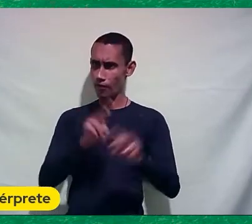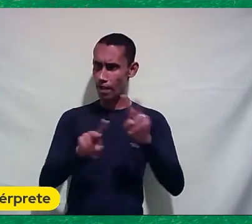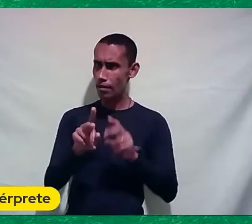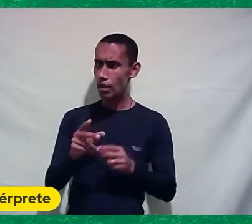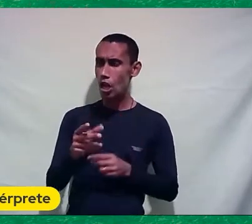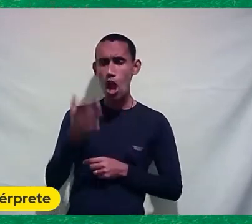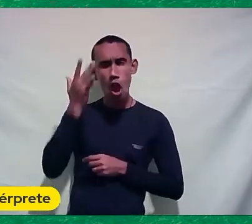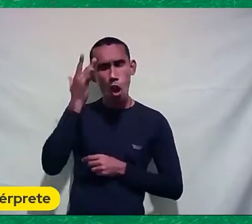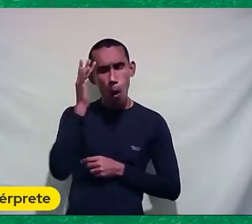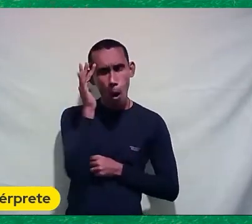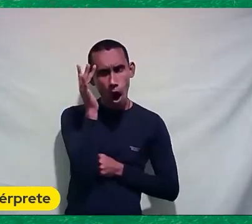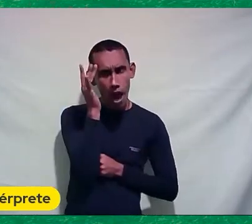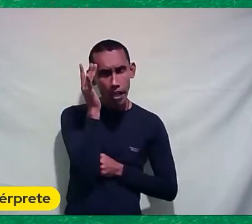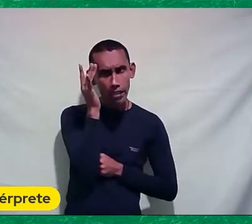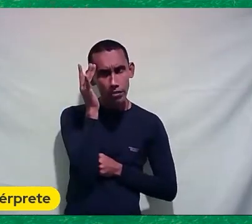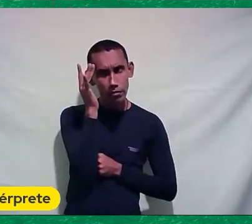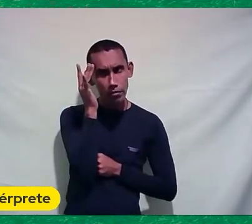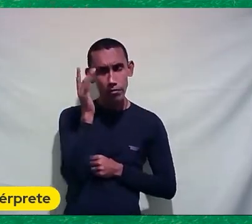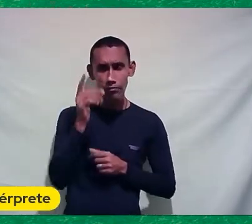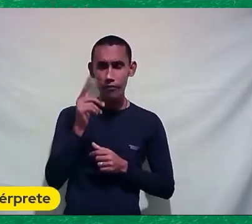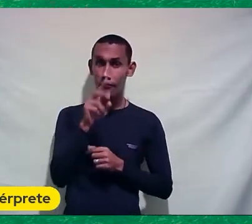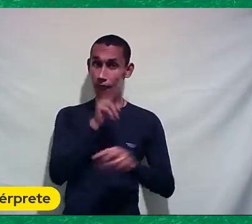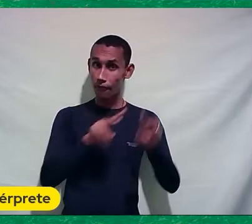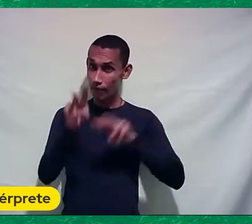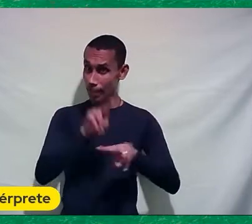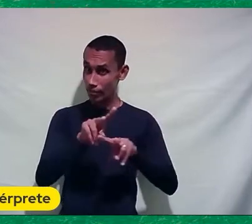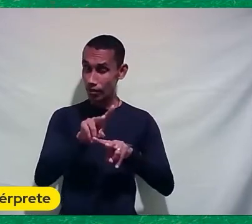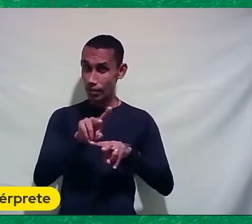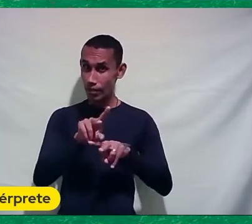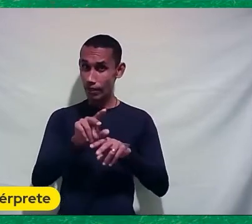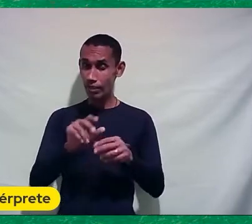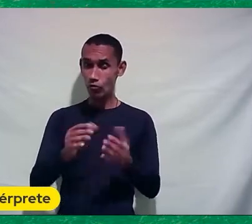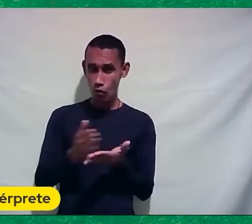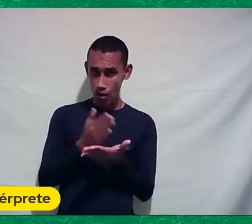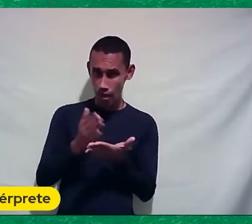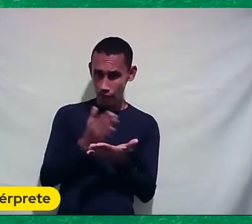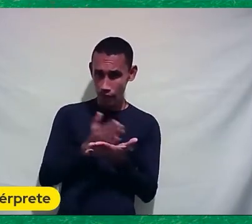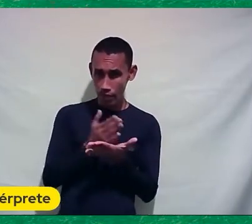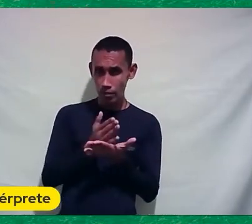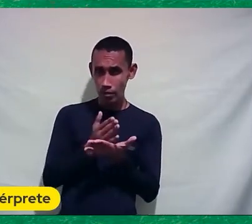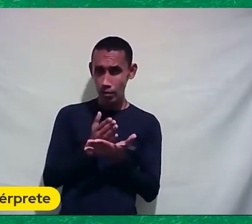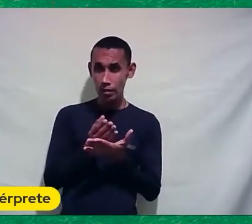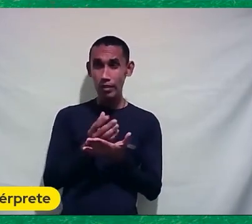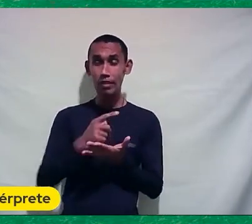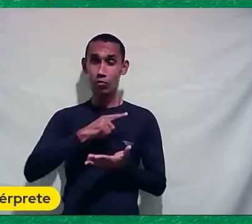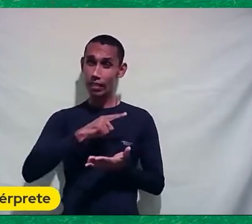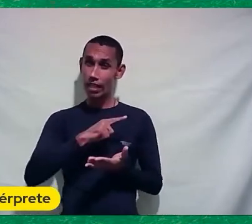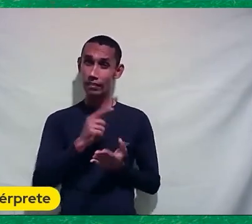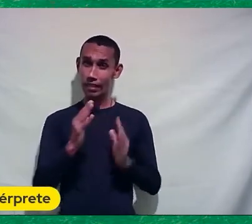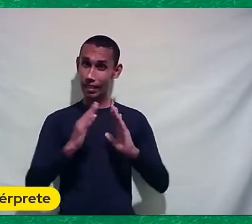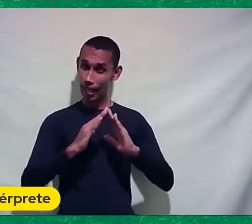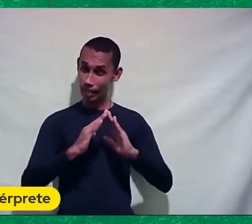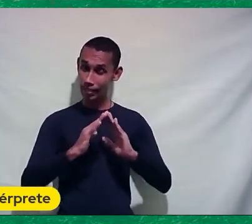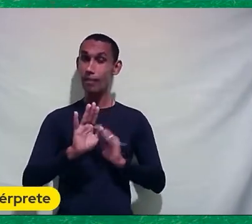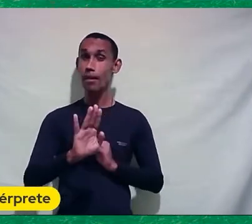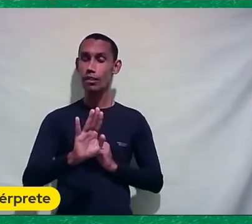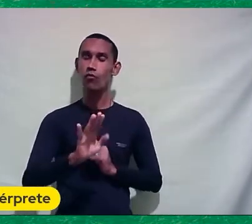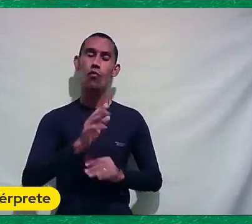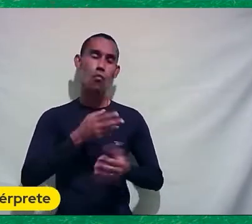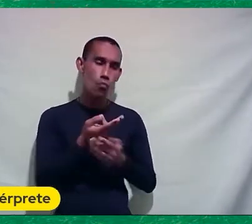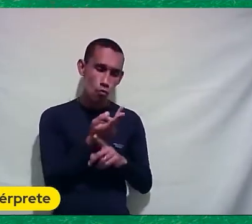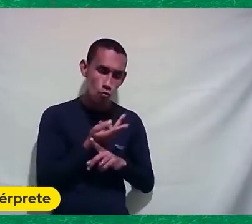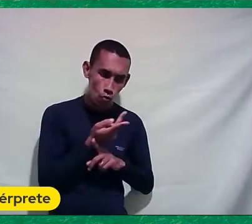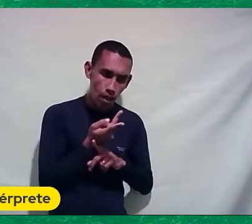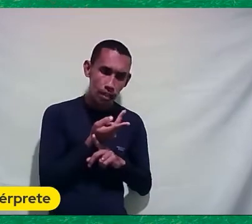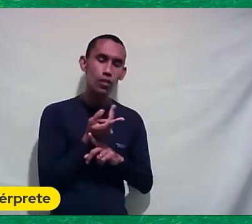Nunca vi Eu acho que na época Que a gente estava Fazendo o livro Eu acho que eu vi o filme Eu não sei se eu tenho aqui Uma cópia Eu vou procurar Para